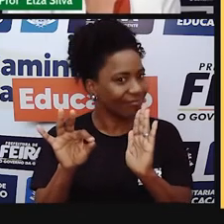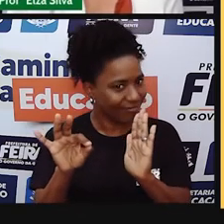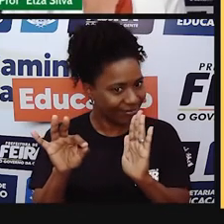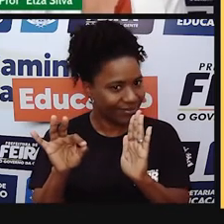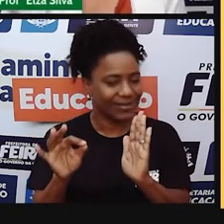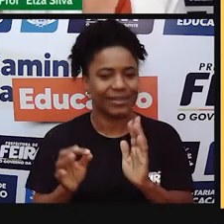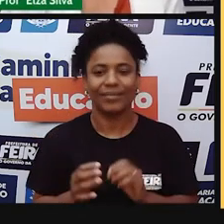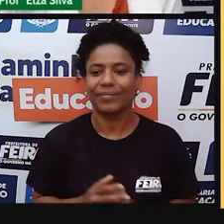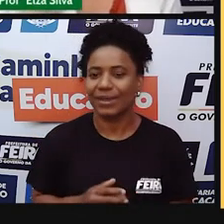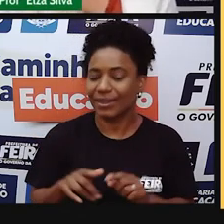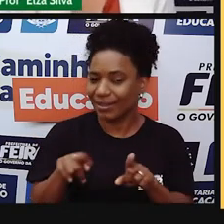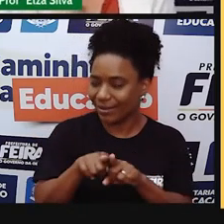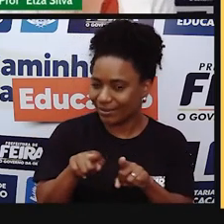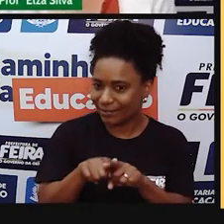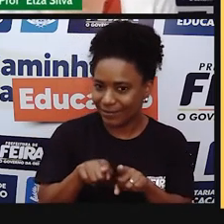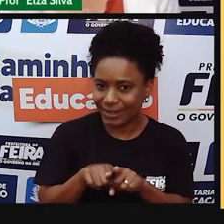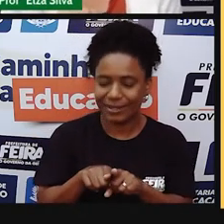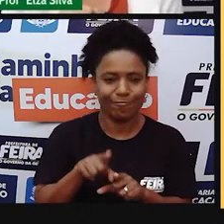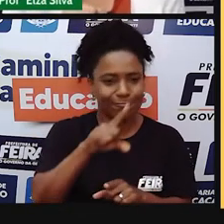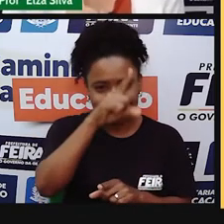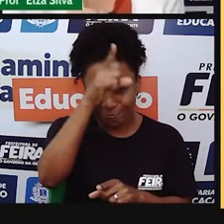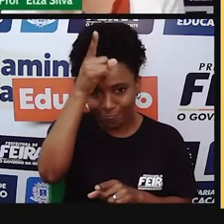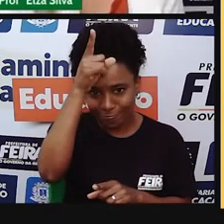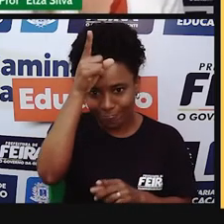E mais para frente, um pouquinho,